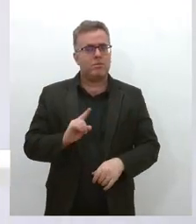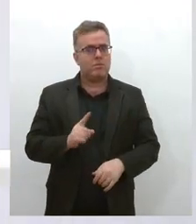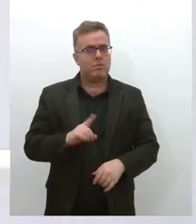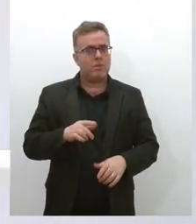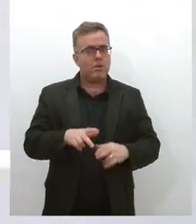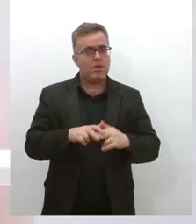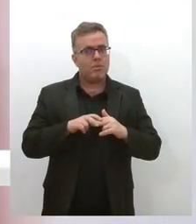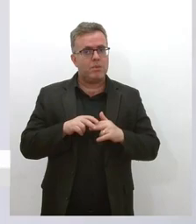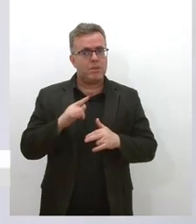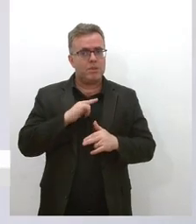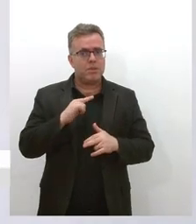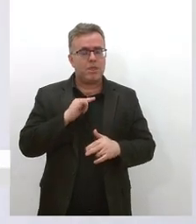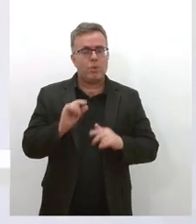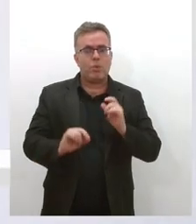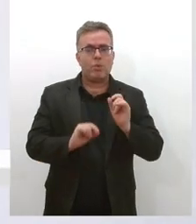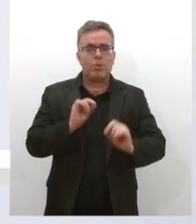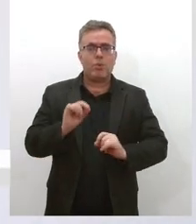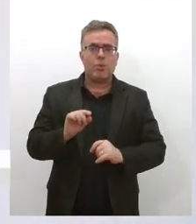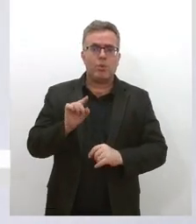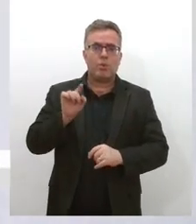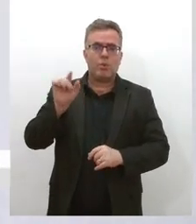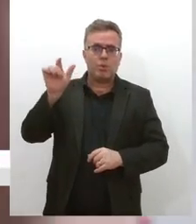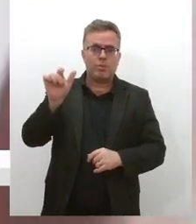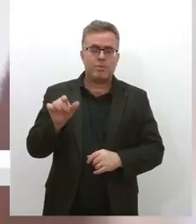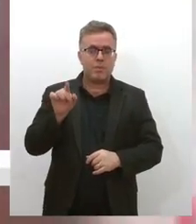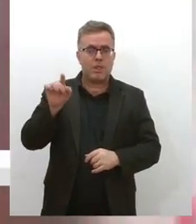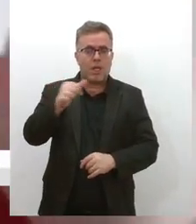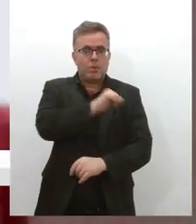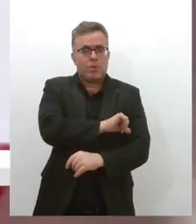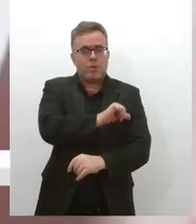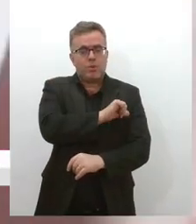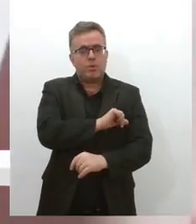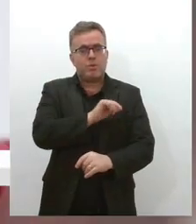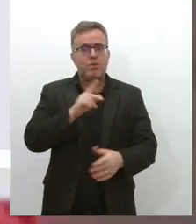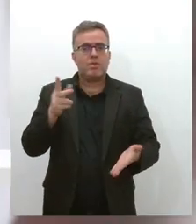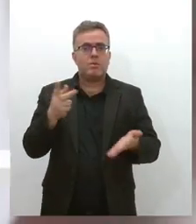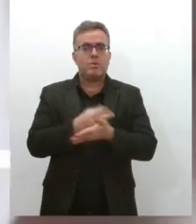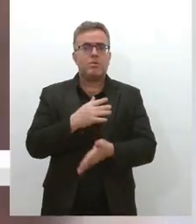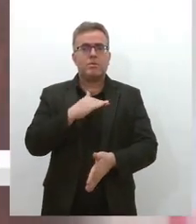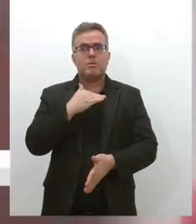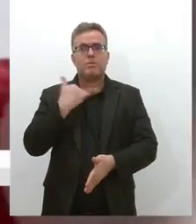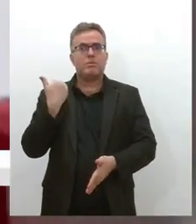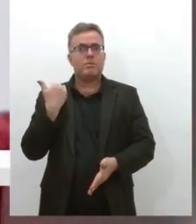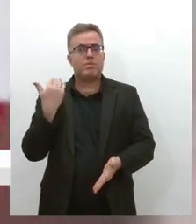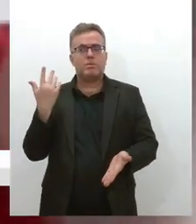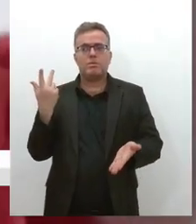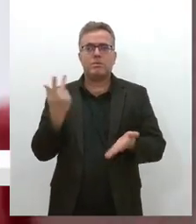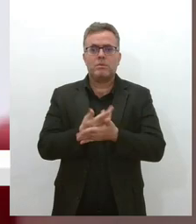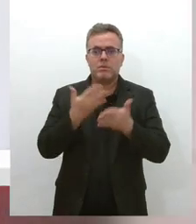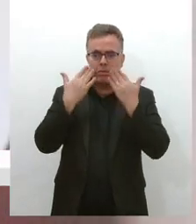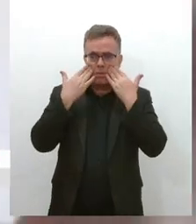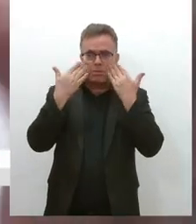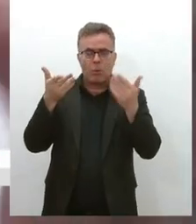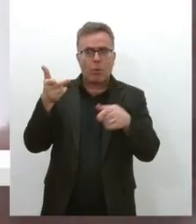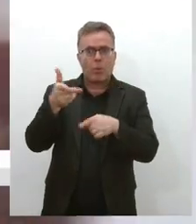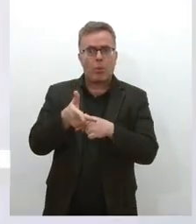daquele congolês do Rio de Janeiro, que foi morto a paulada na frente das câmaras e por outros trabalhadores,